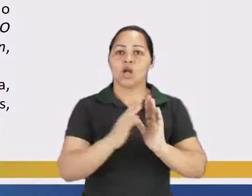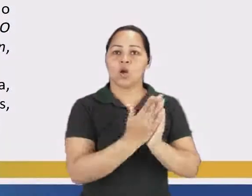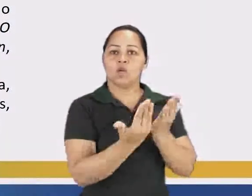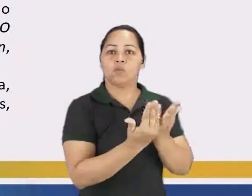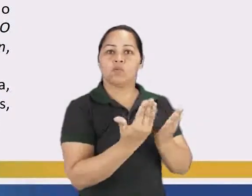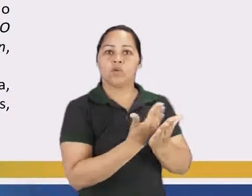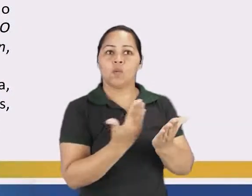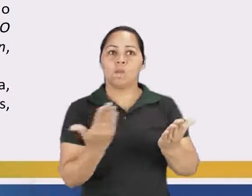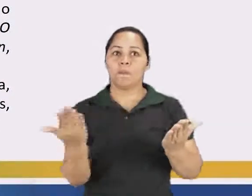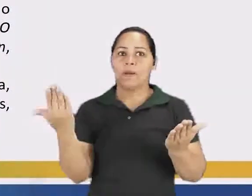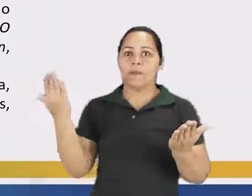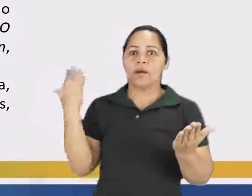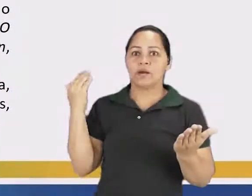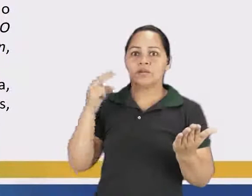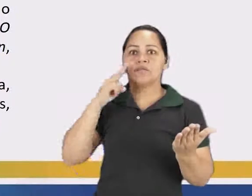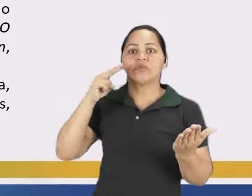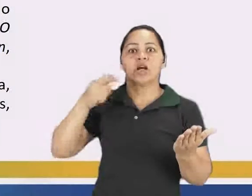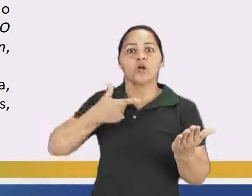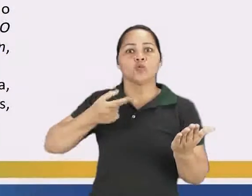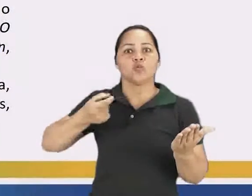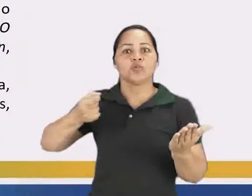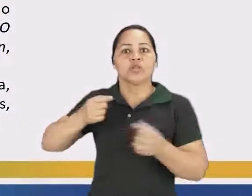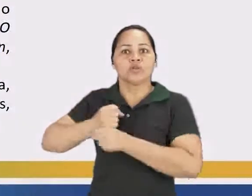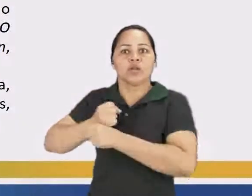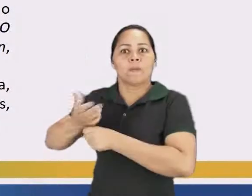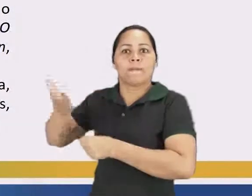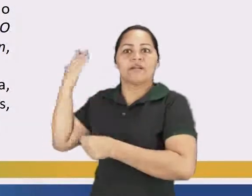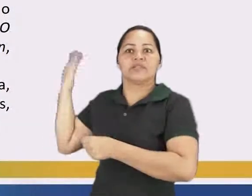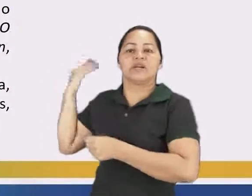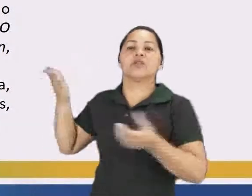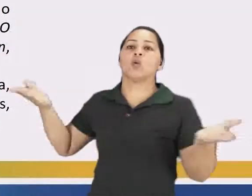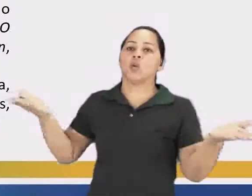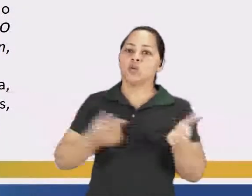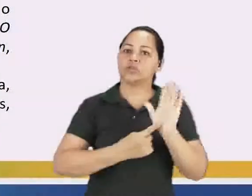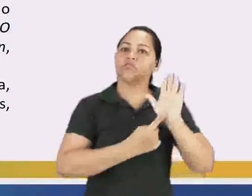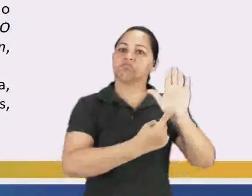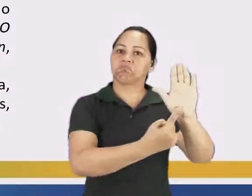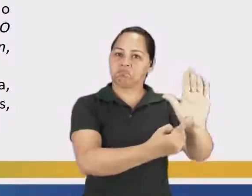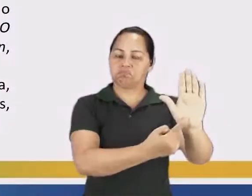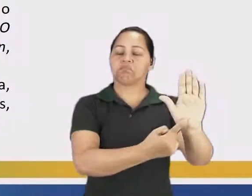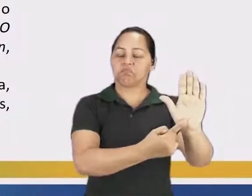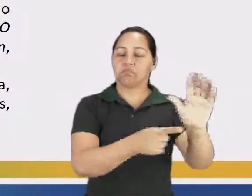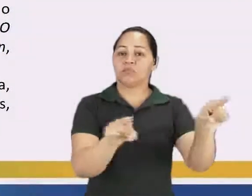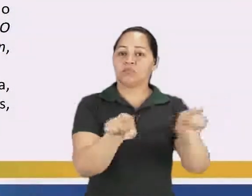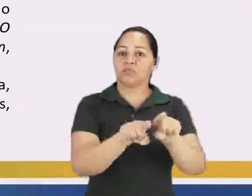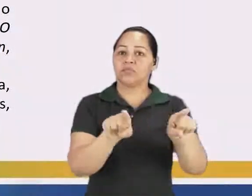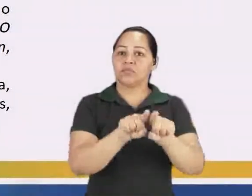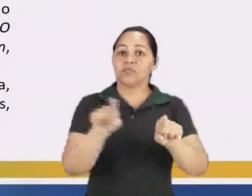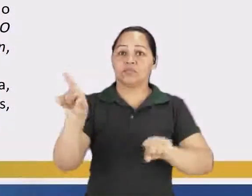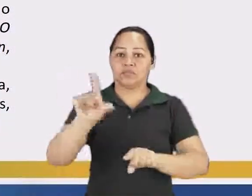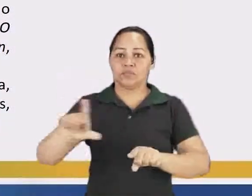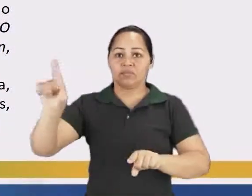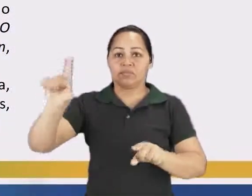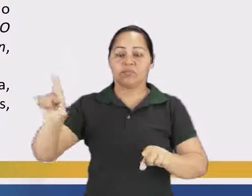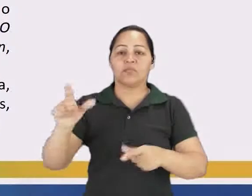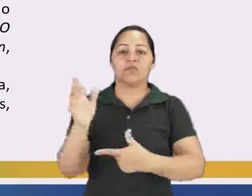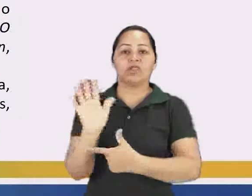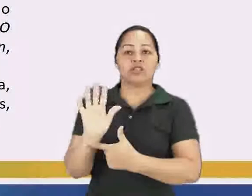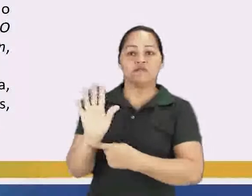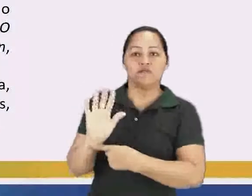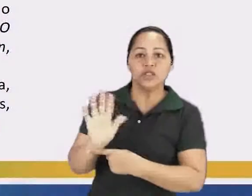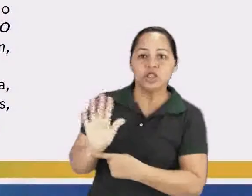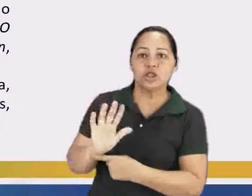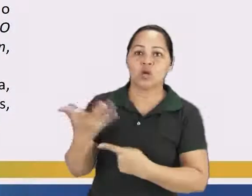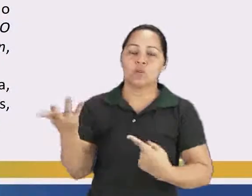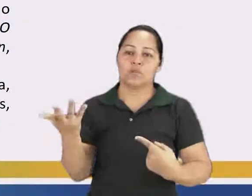publicado há mais de 200 anos, ainda hoje influencia nas obras cinematográficas. Assim, como não nos ater